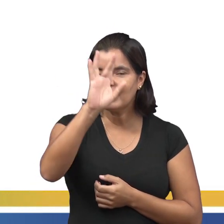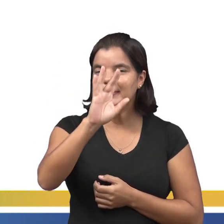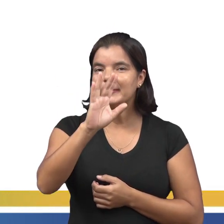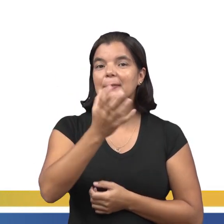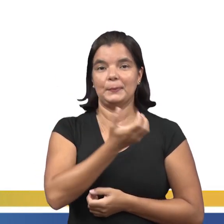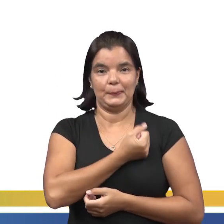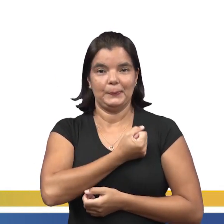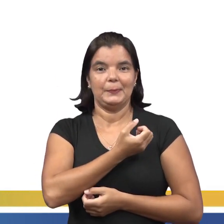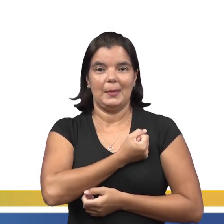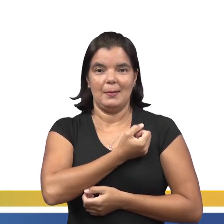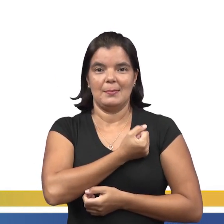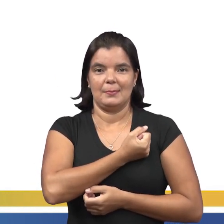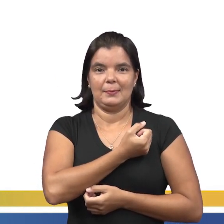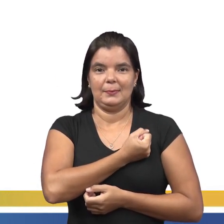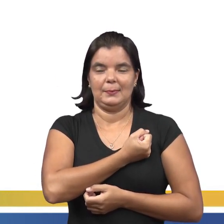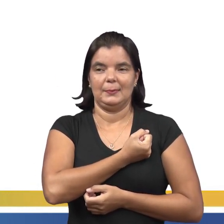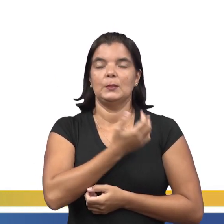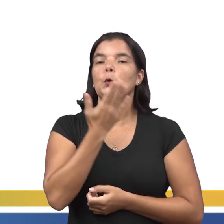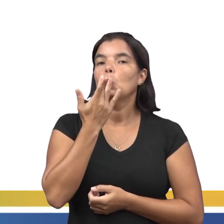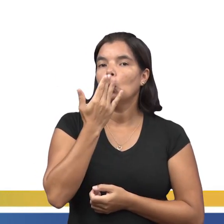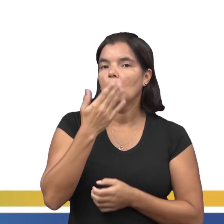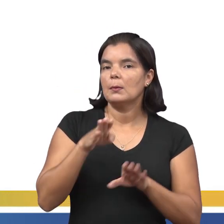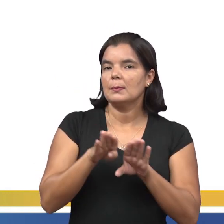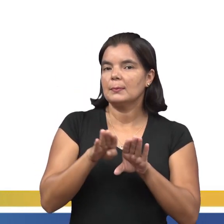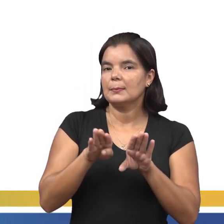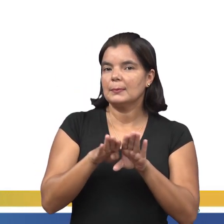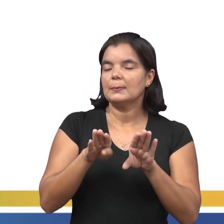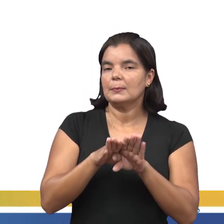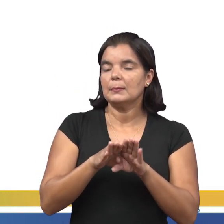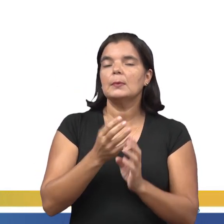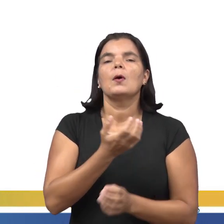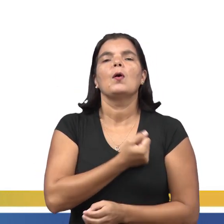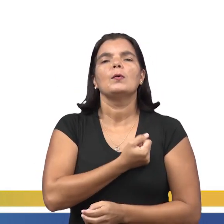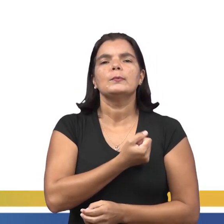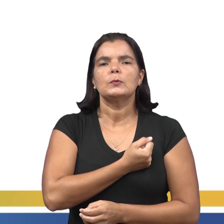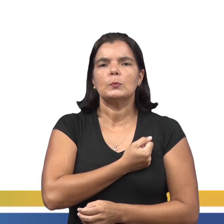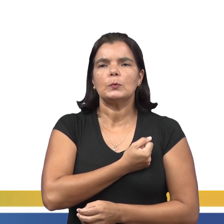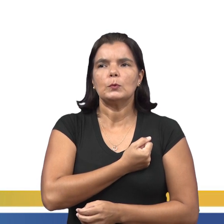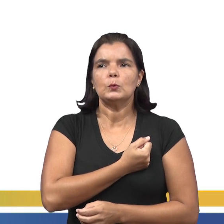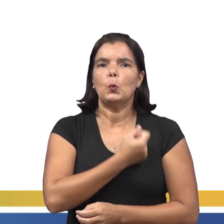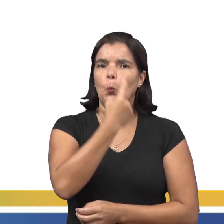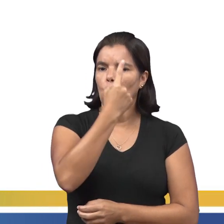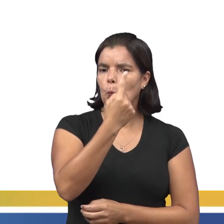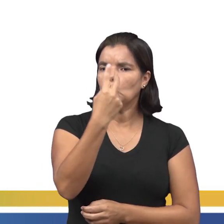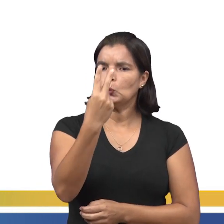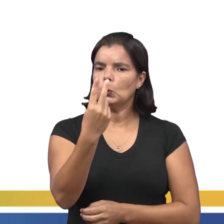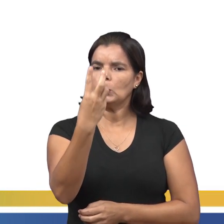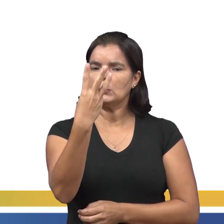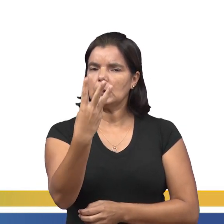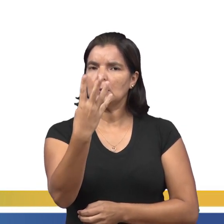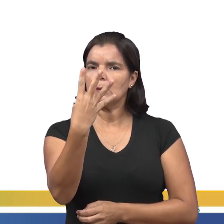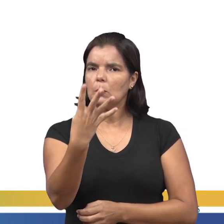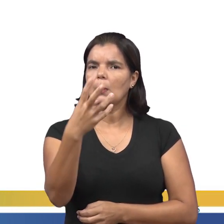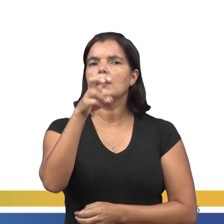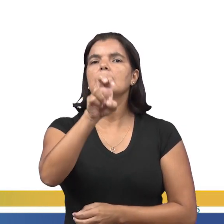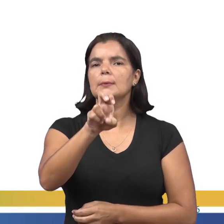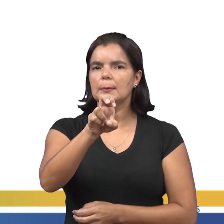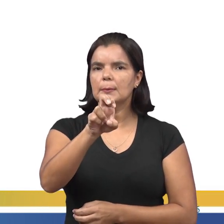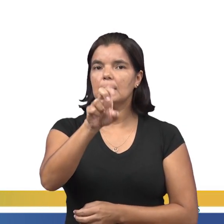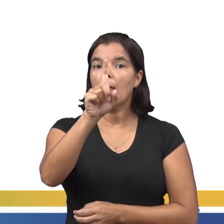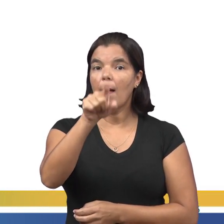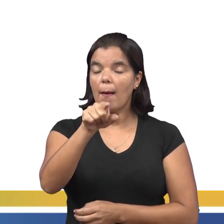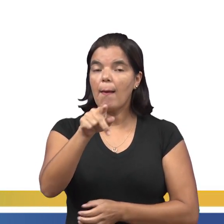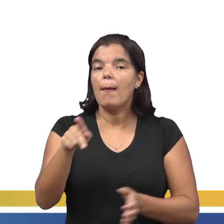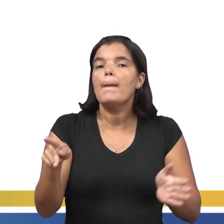aí um número, né, e uma cor, pergunta-se em relação aos números, os números 1, 2, 3, 4 e 5 são